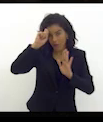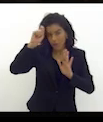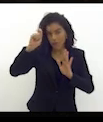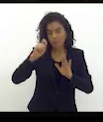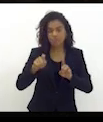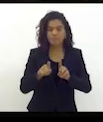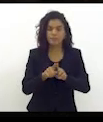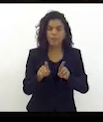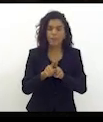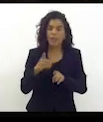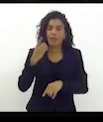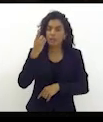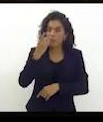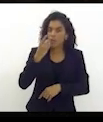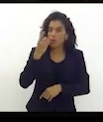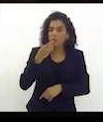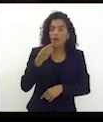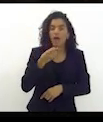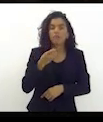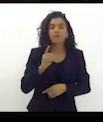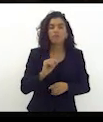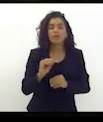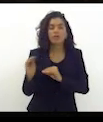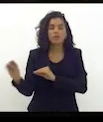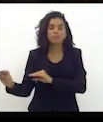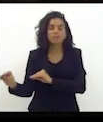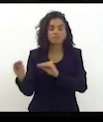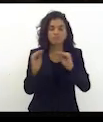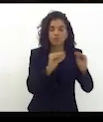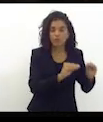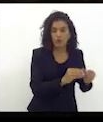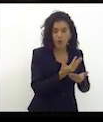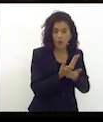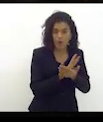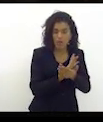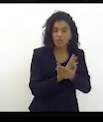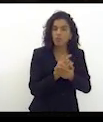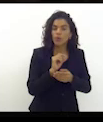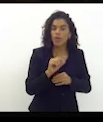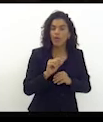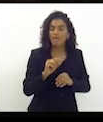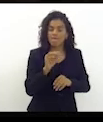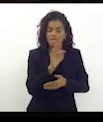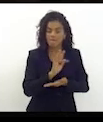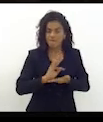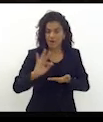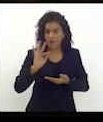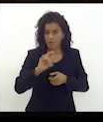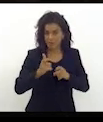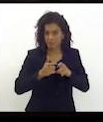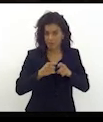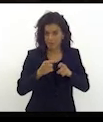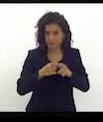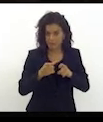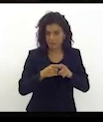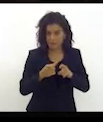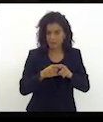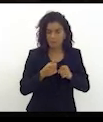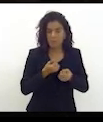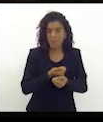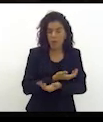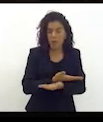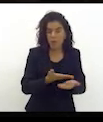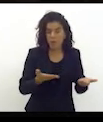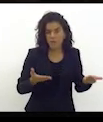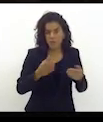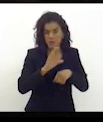quem levou a UERJ para a cidade de Cabo Frio com a faculdade de medicina, um trabalho enorme que eu fiz para oportunizar uma população,